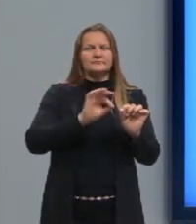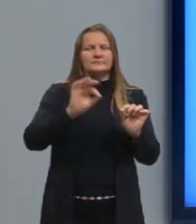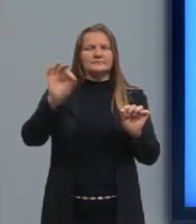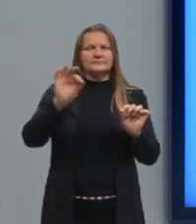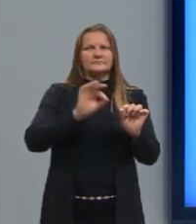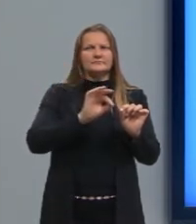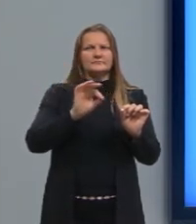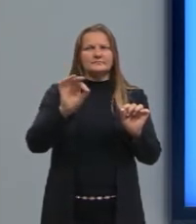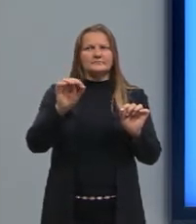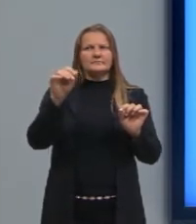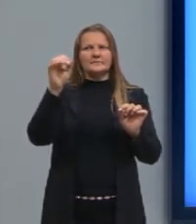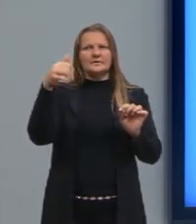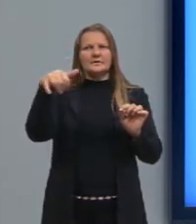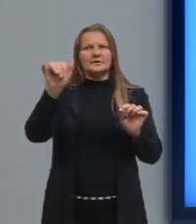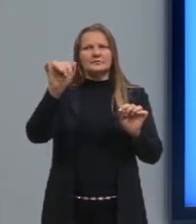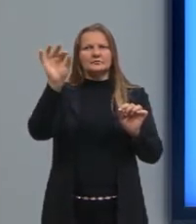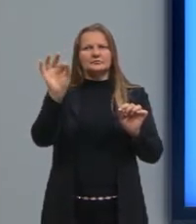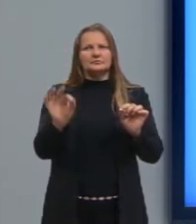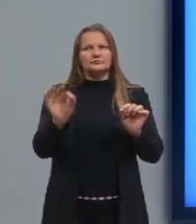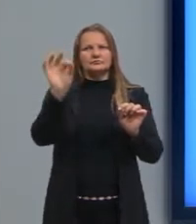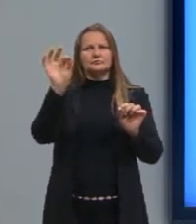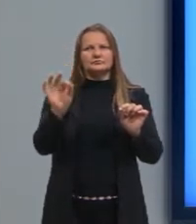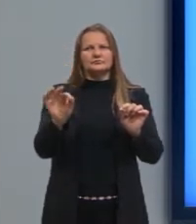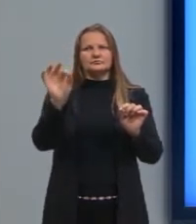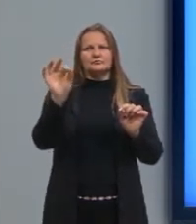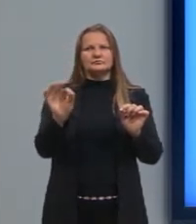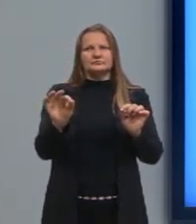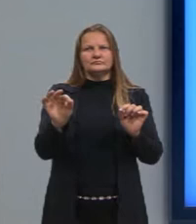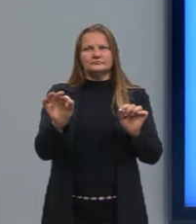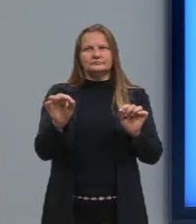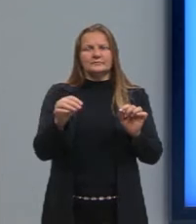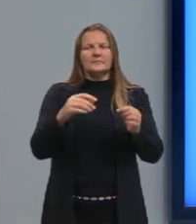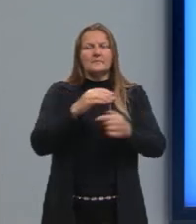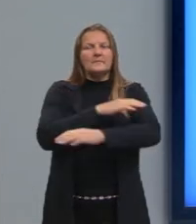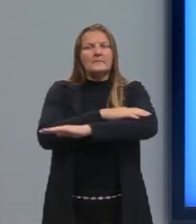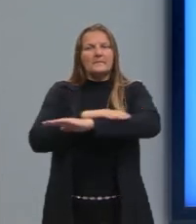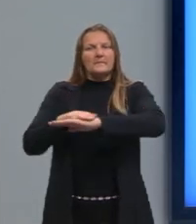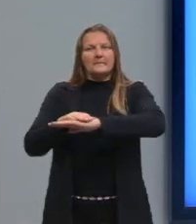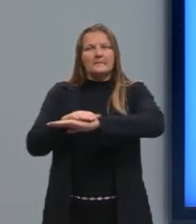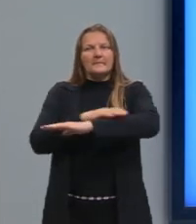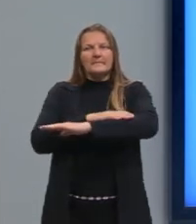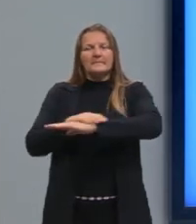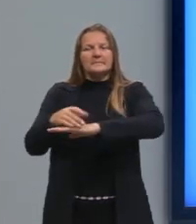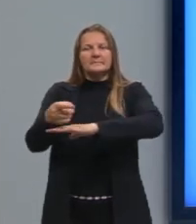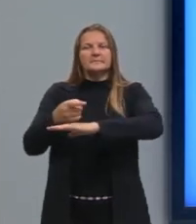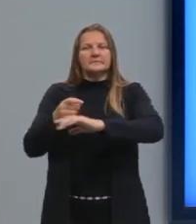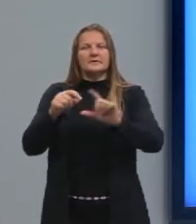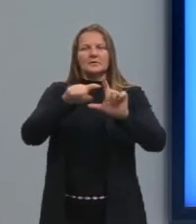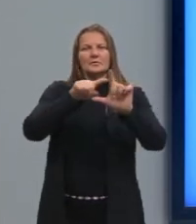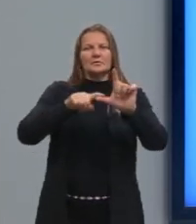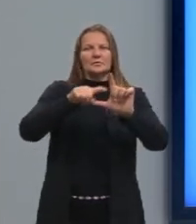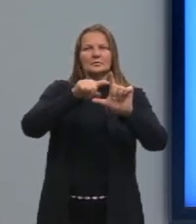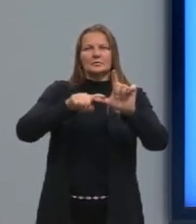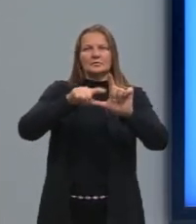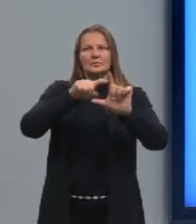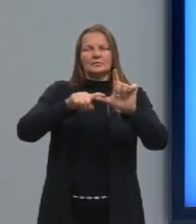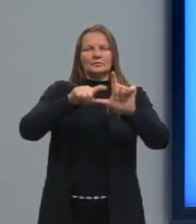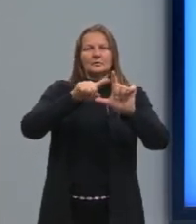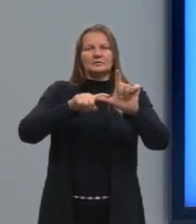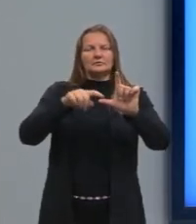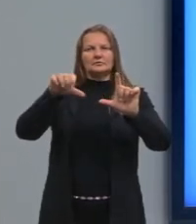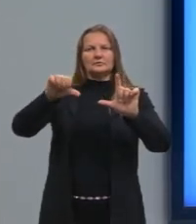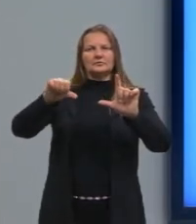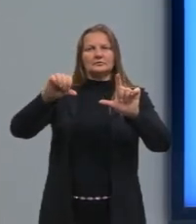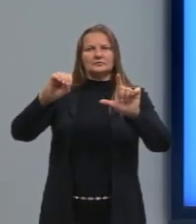eu tenho a variação do Y, e por se tratar de um plano cartesiano, o ângulo formado entre essas duas